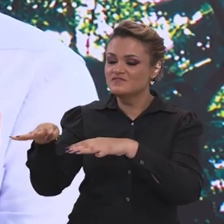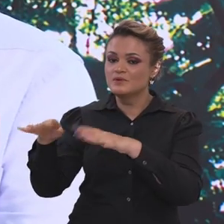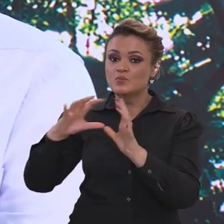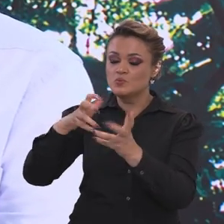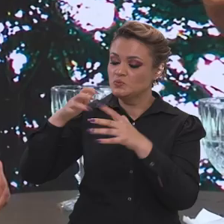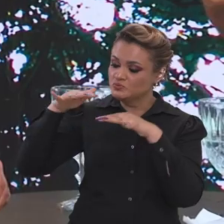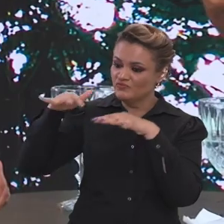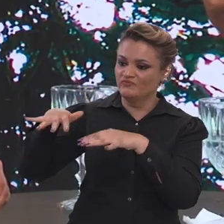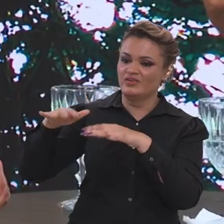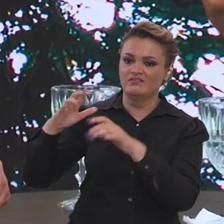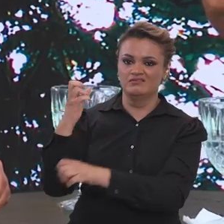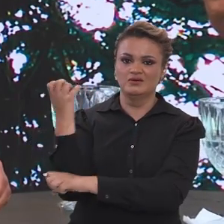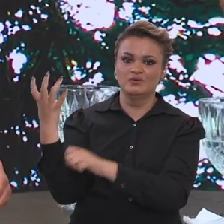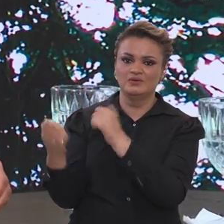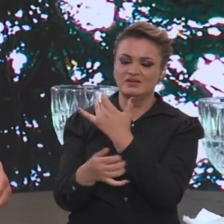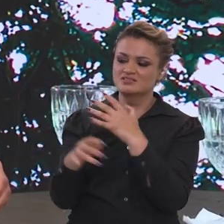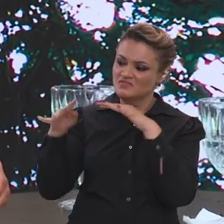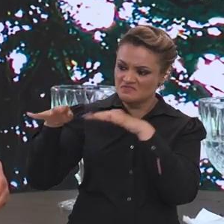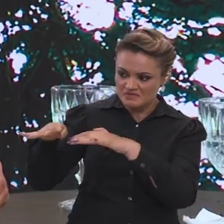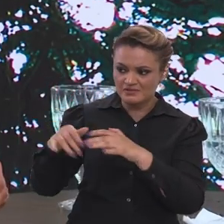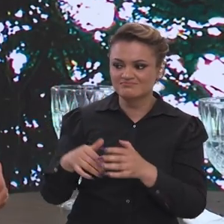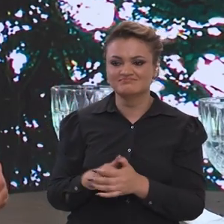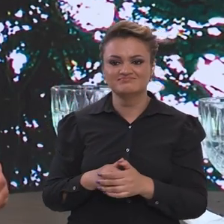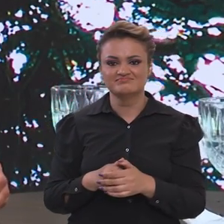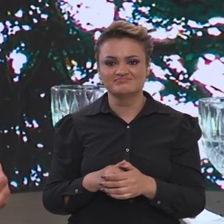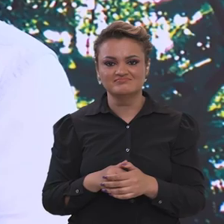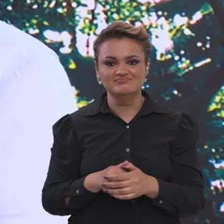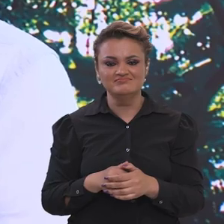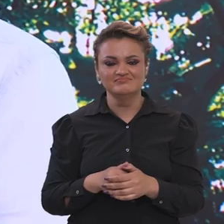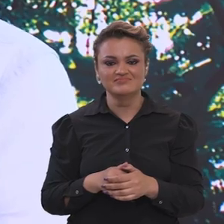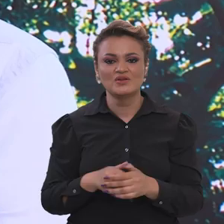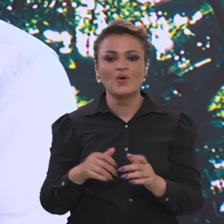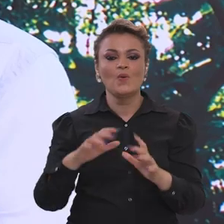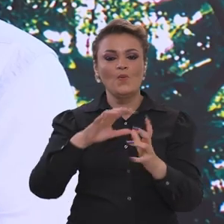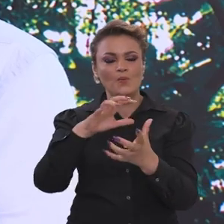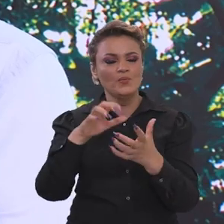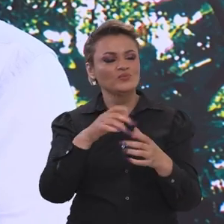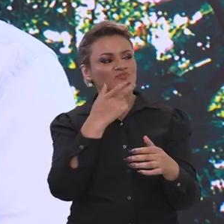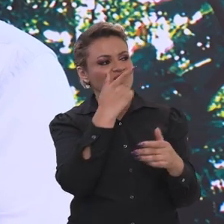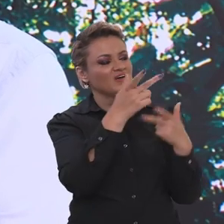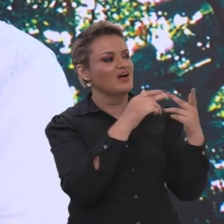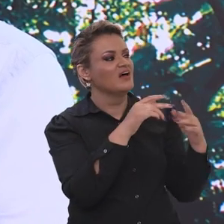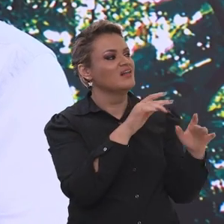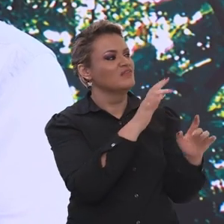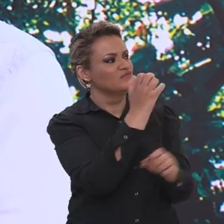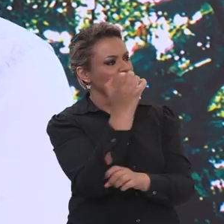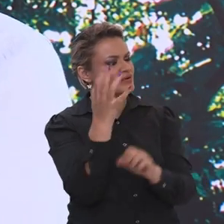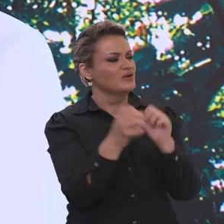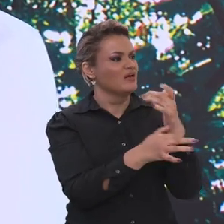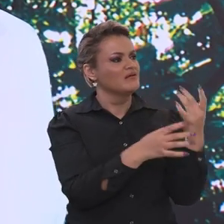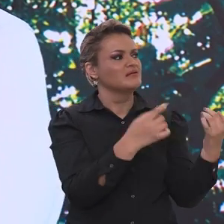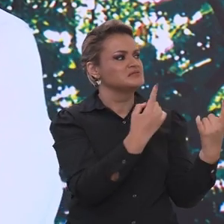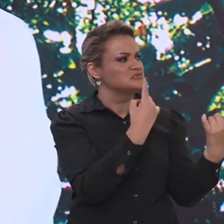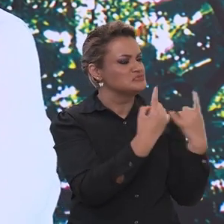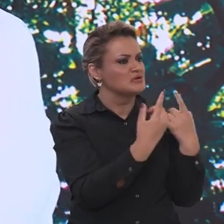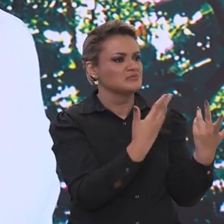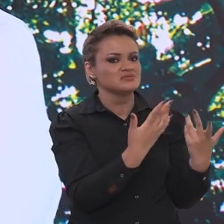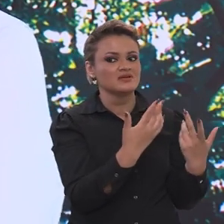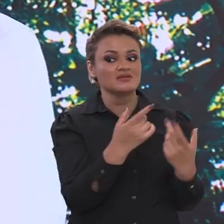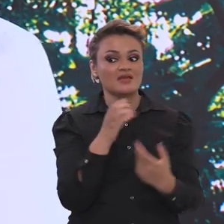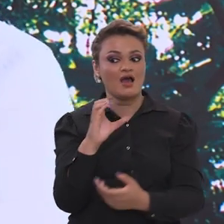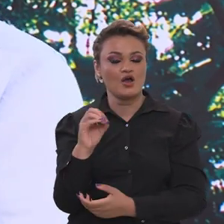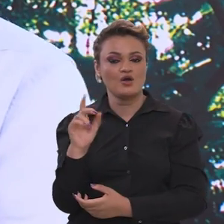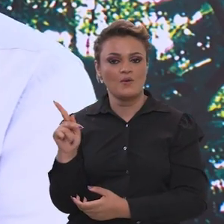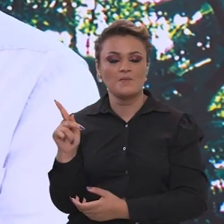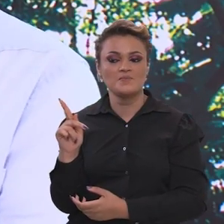para o mundo. Nós sempre, nas atividades, o mundo fala da floresta. Os diálogos começaram,